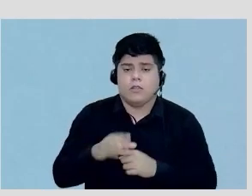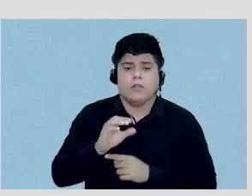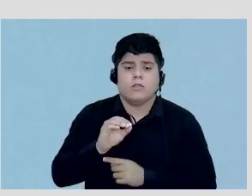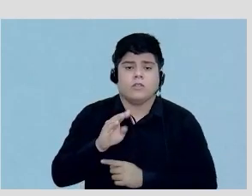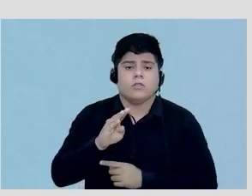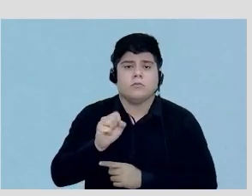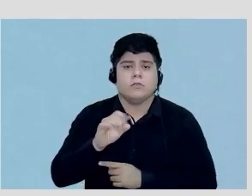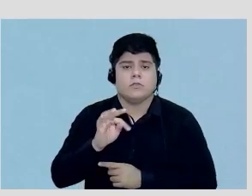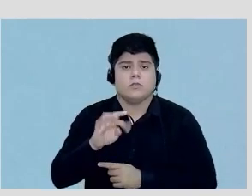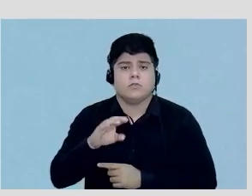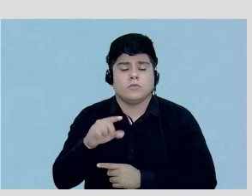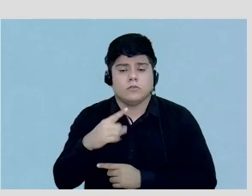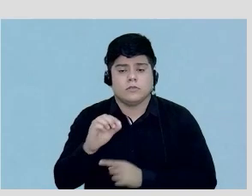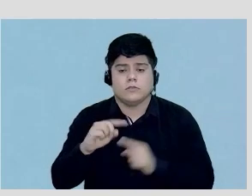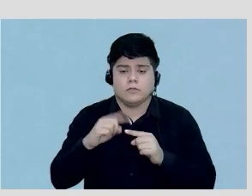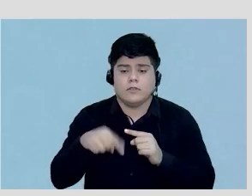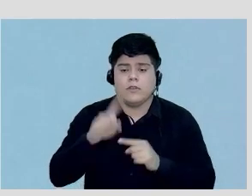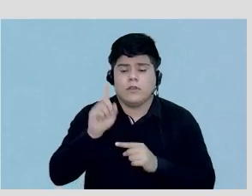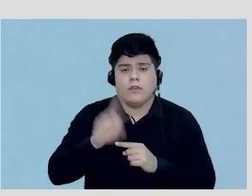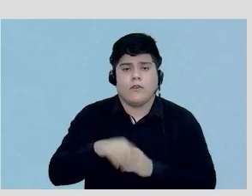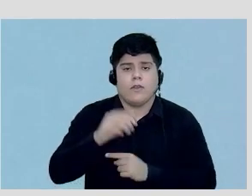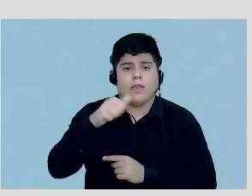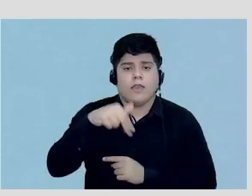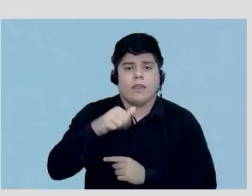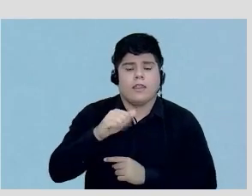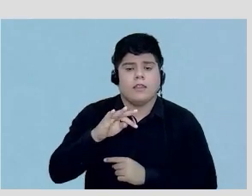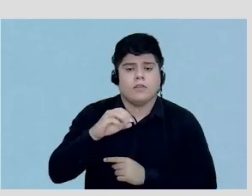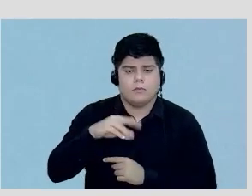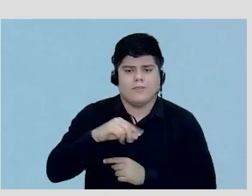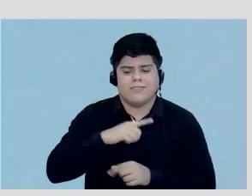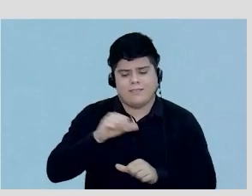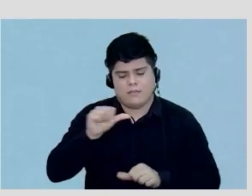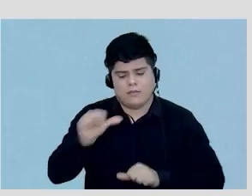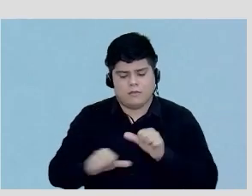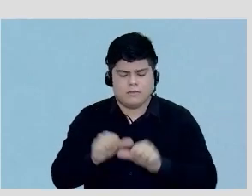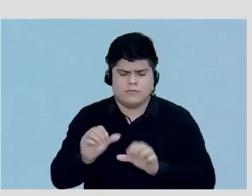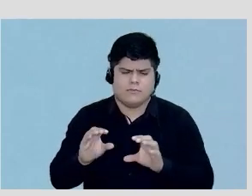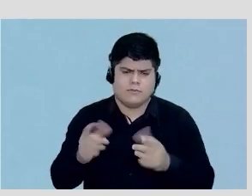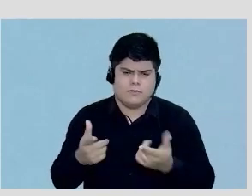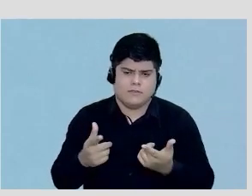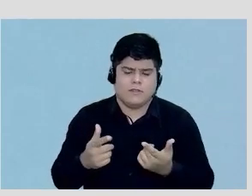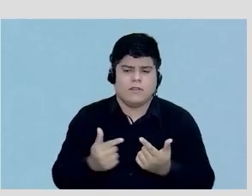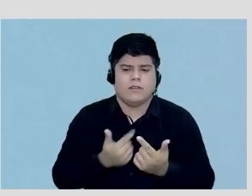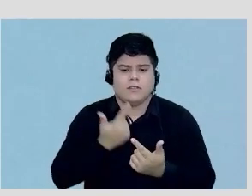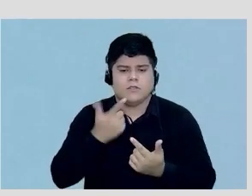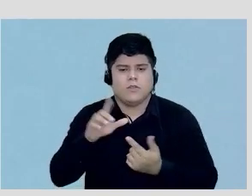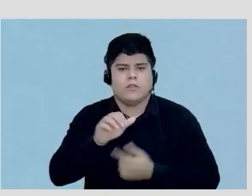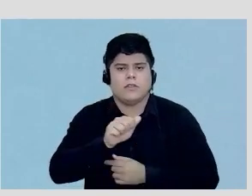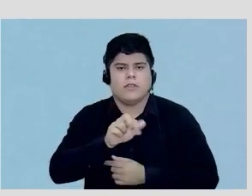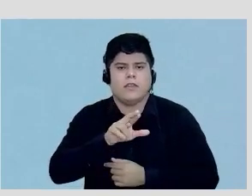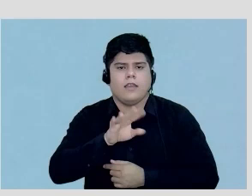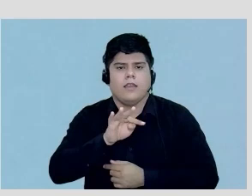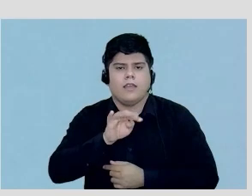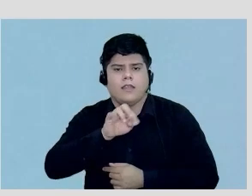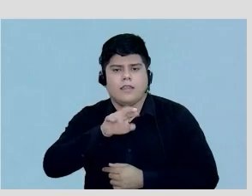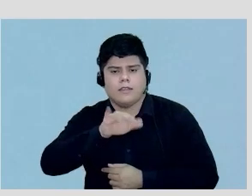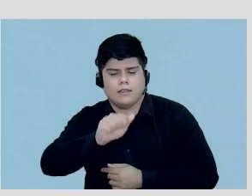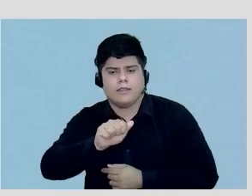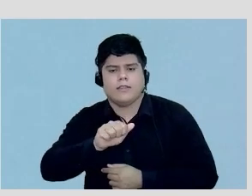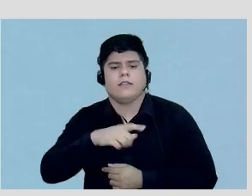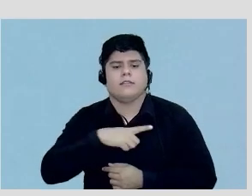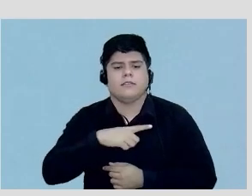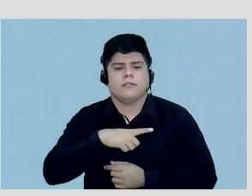revascularização é uma anatomia que tem alterações e obviamente nas outras artérias que não tem essa